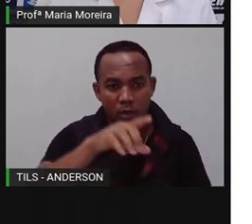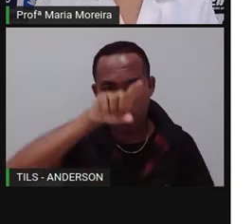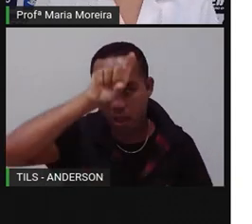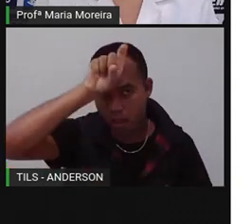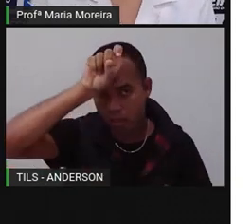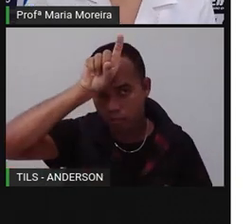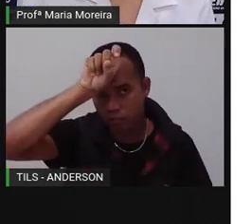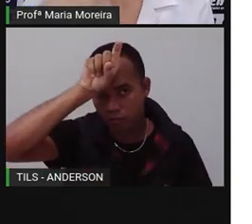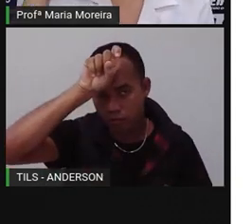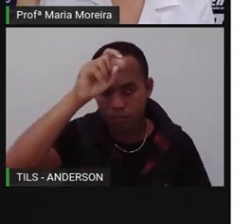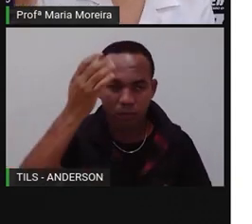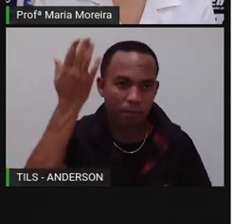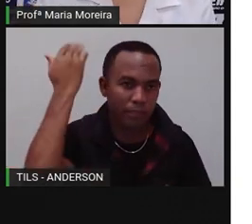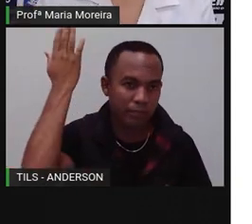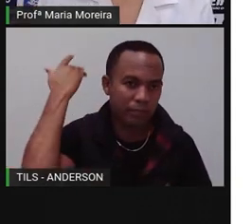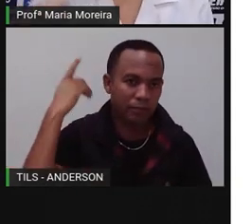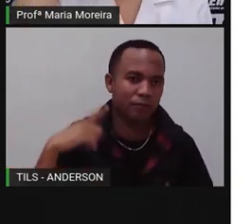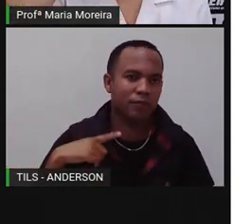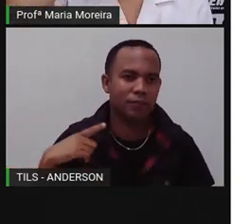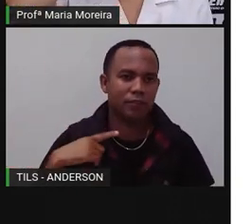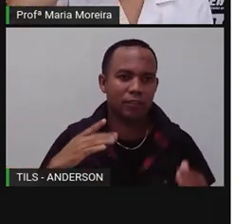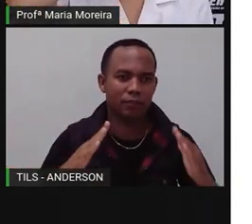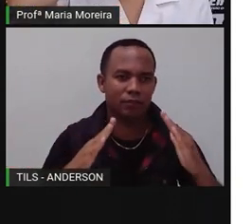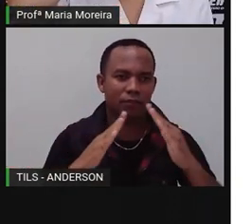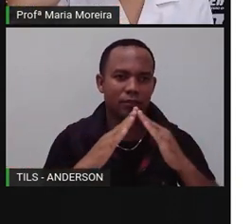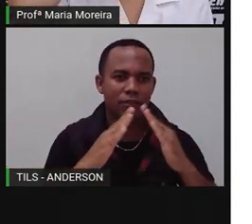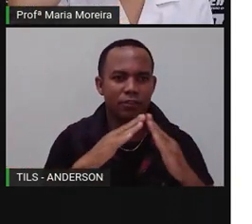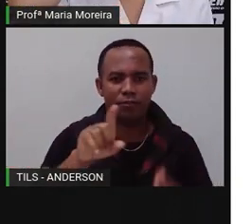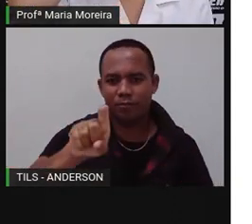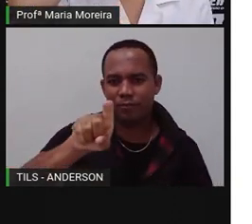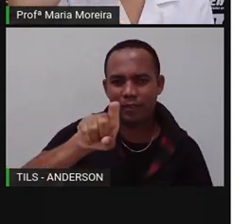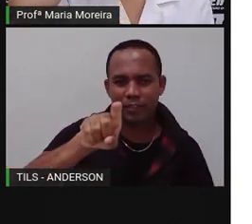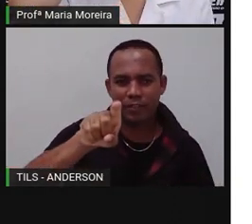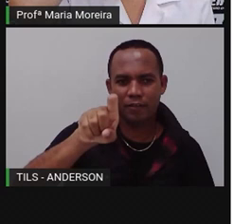né? E que tem as pirâmides. Egípcios? É assim?